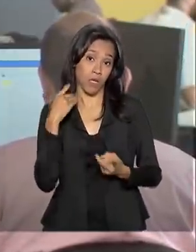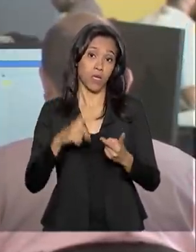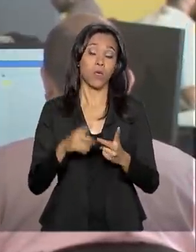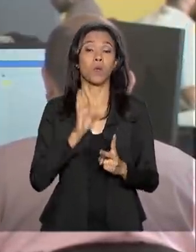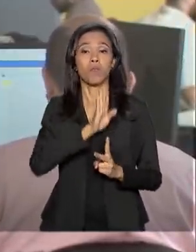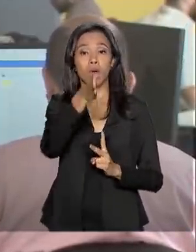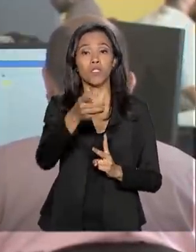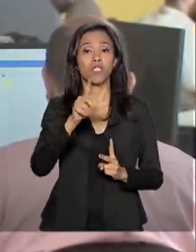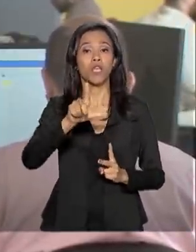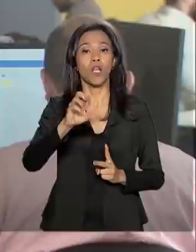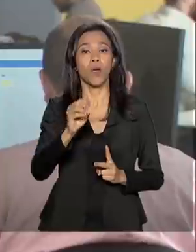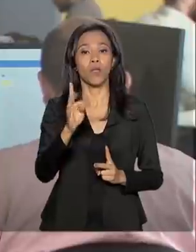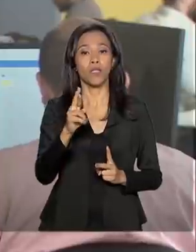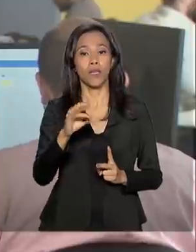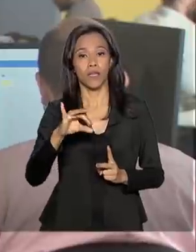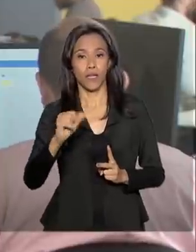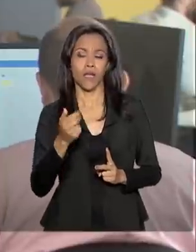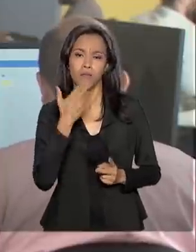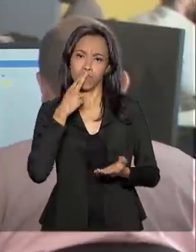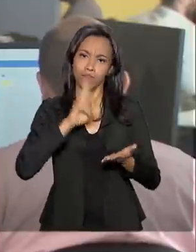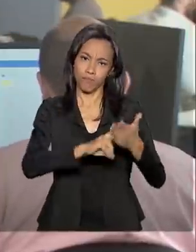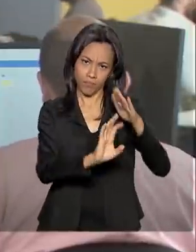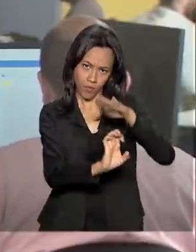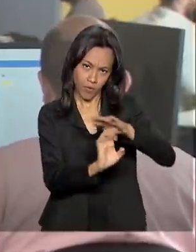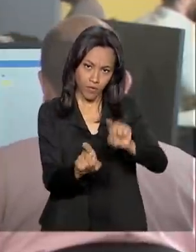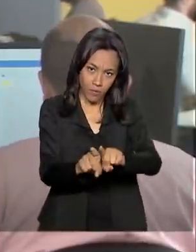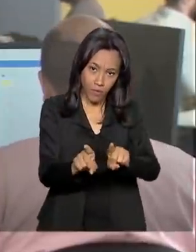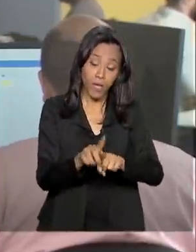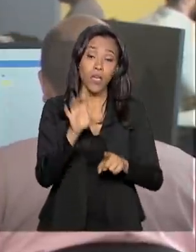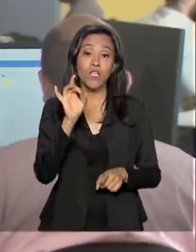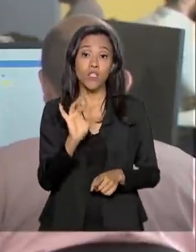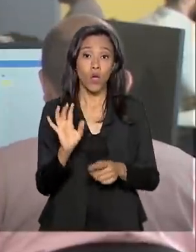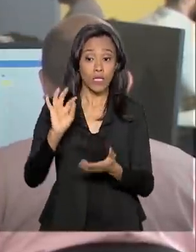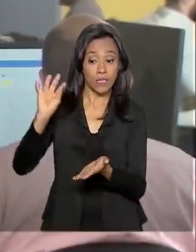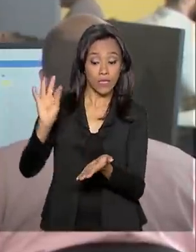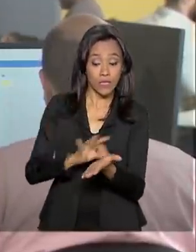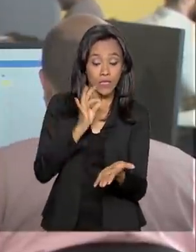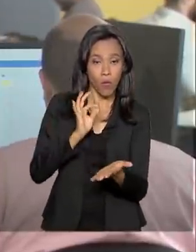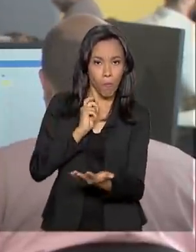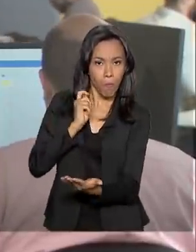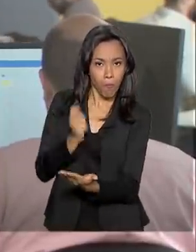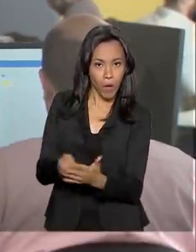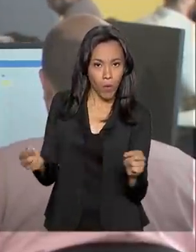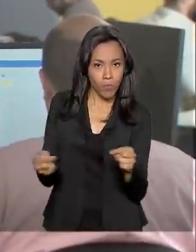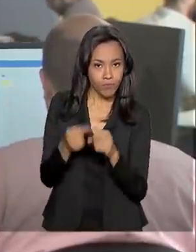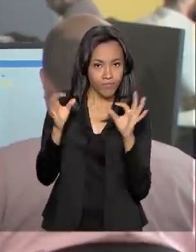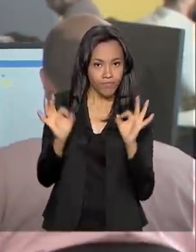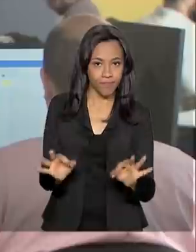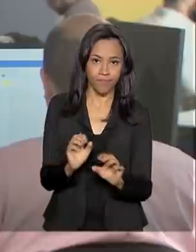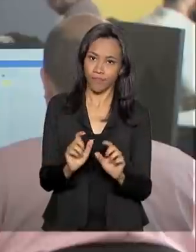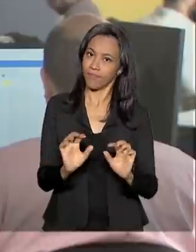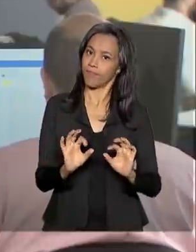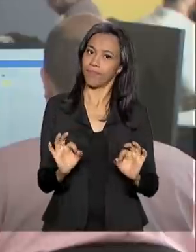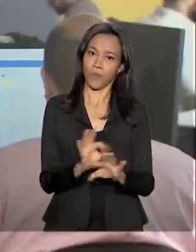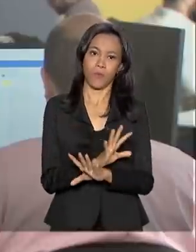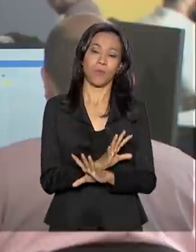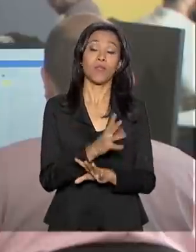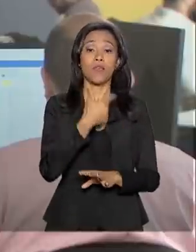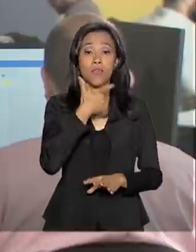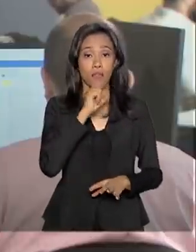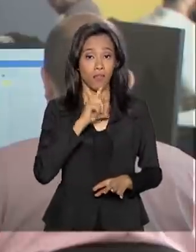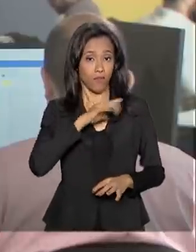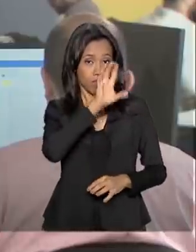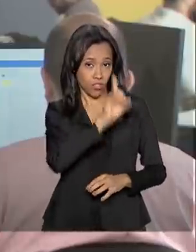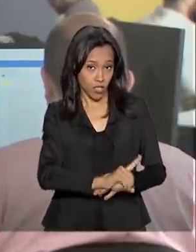casas lotéricas e correios. Lembrando que a inscrição só é confirmada após o pagamento da taxa. Quem teve direito à isenção da